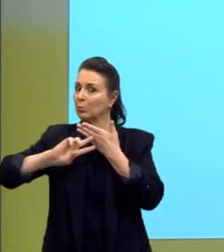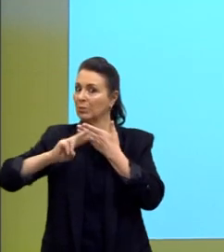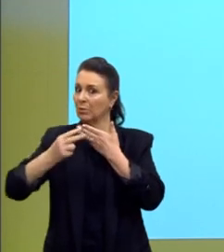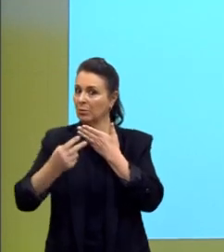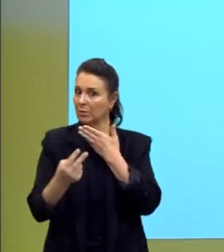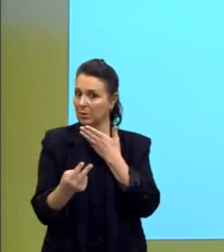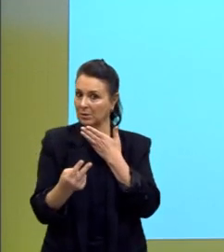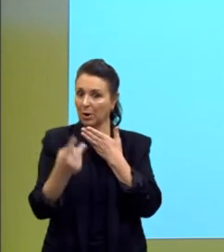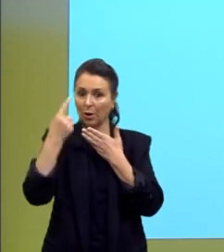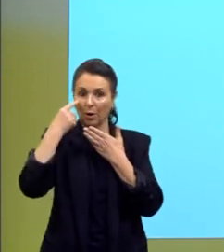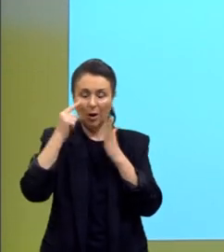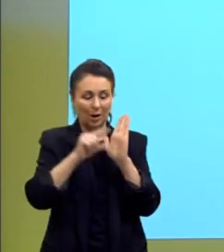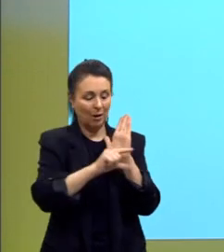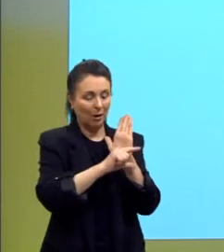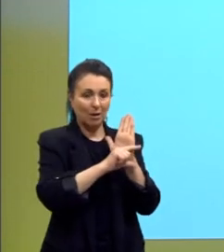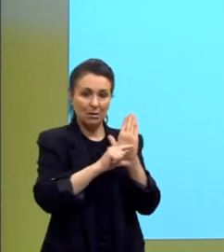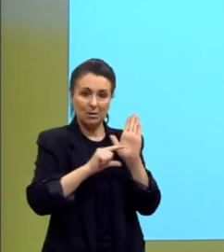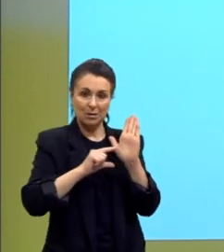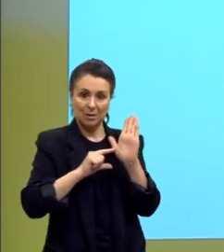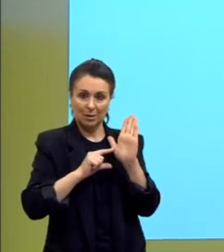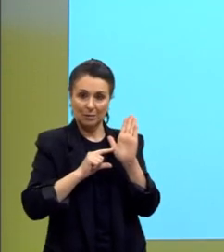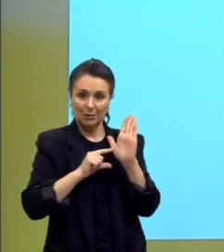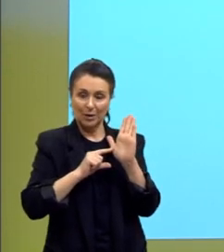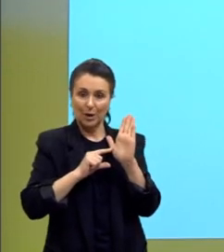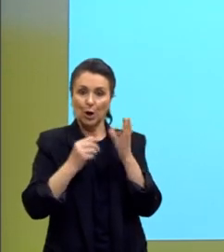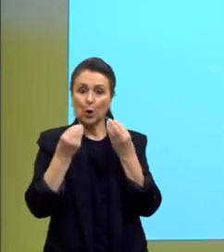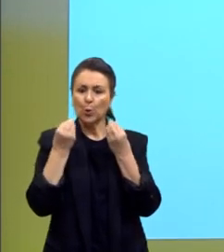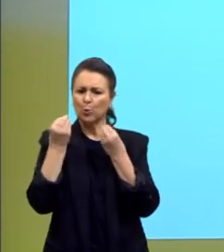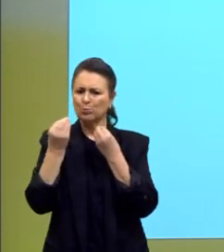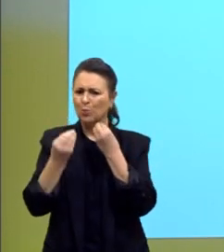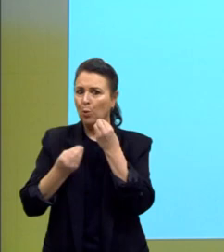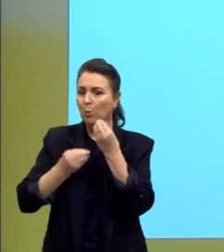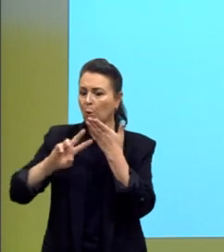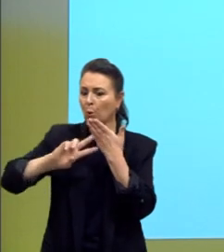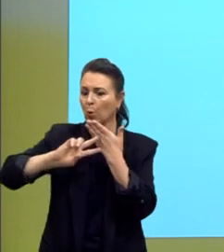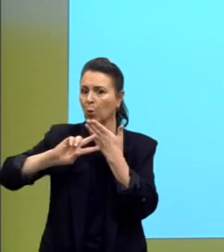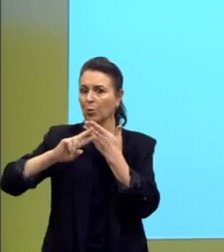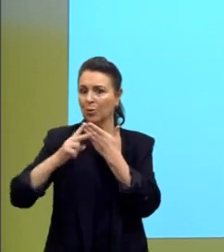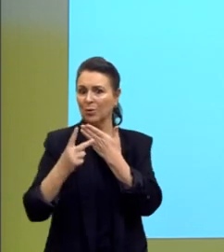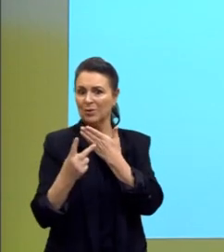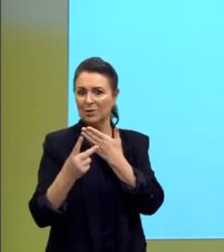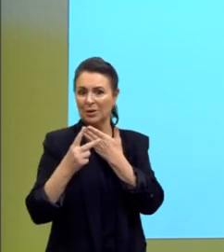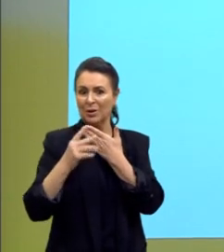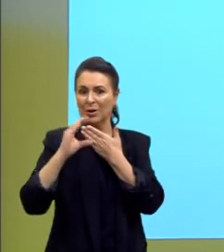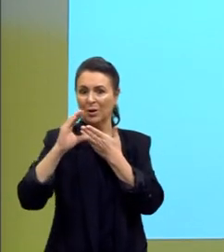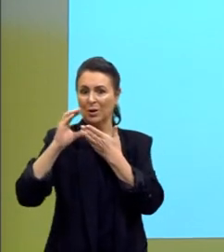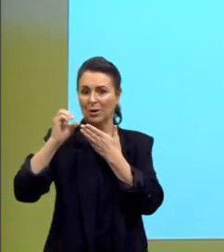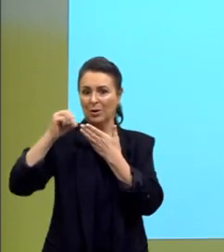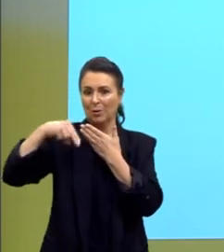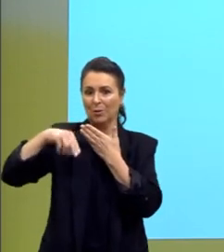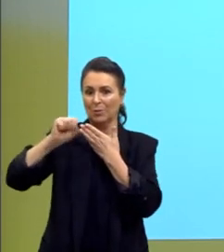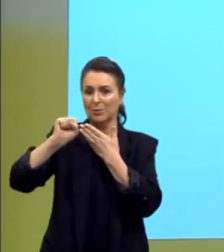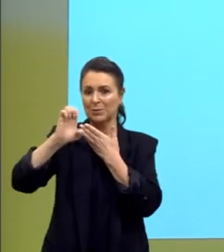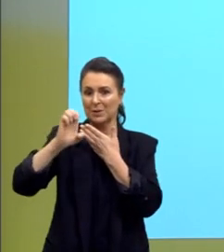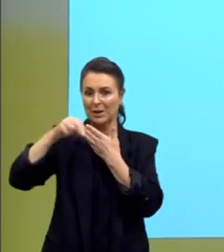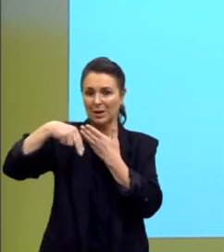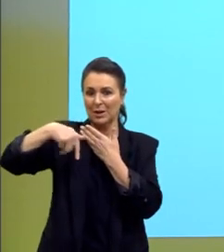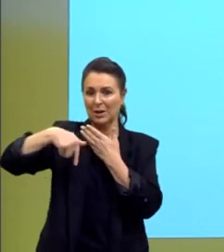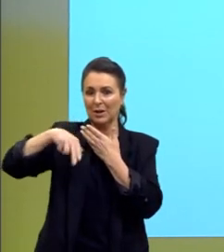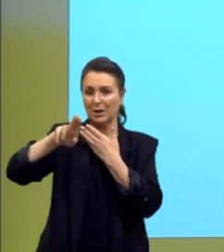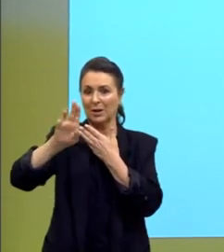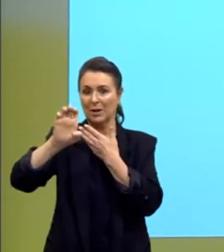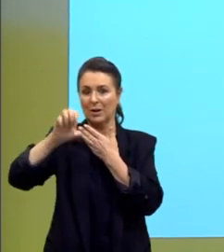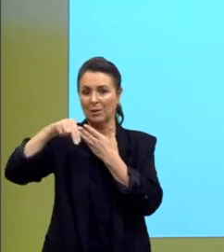período desse parágrafo, como consequência também, ele promove essa ideia de um conectivo que liga